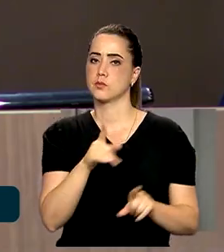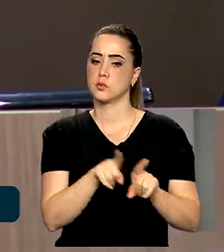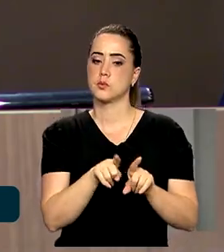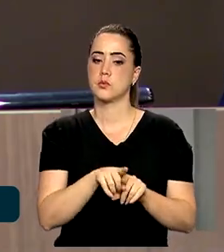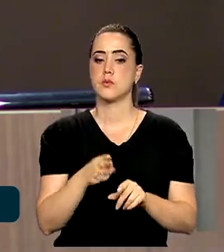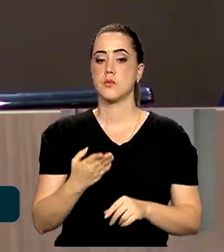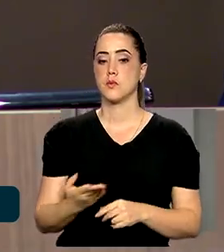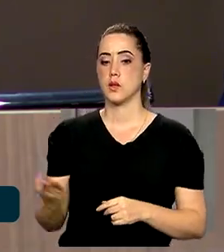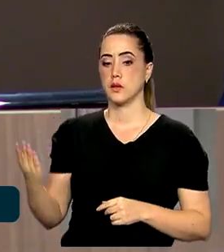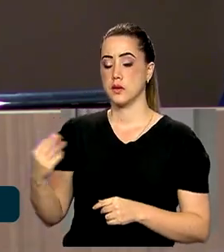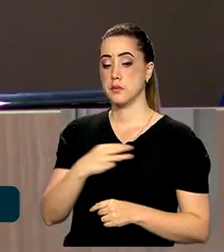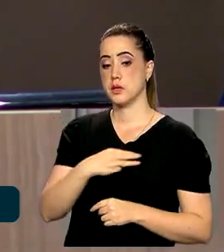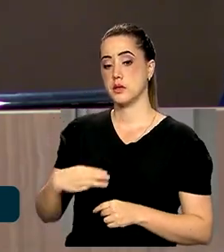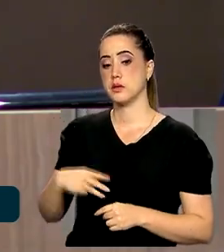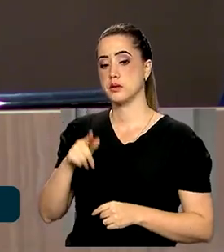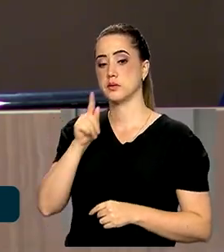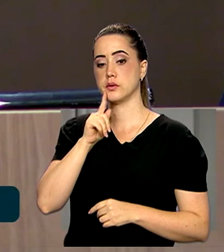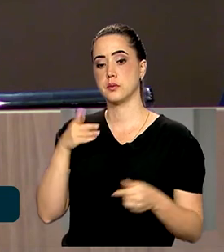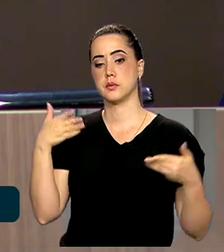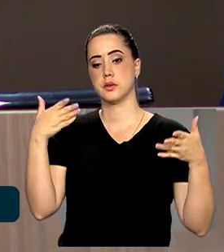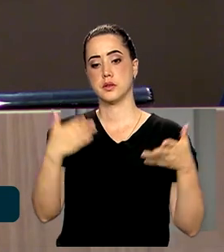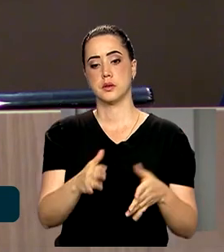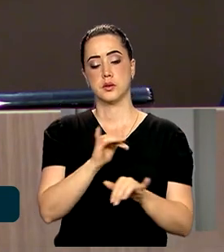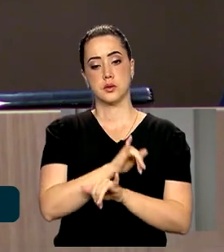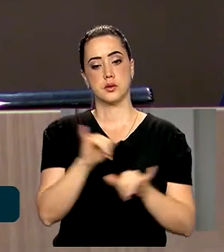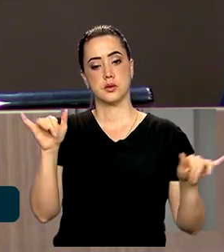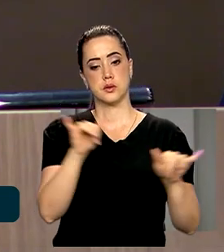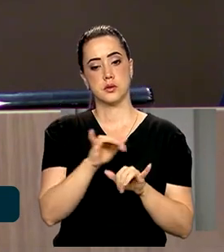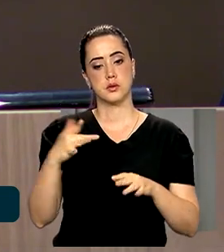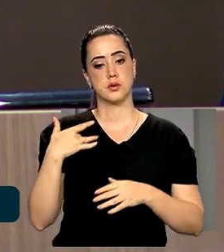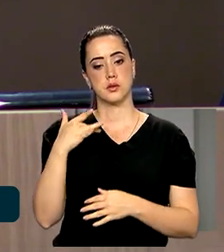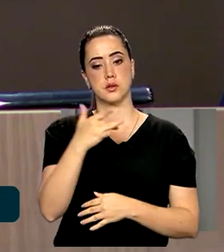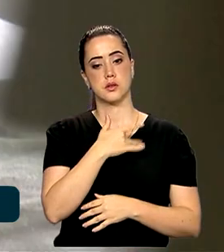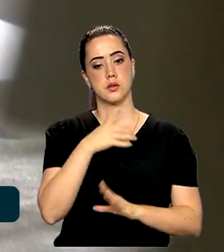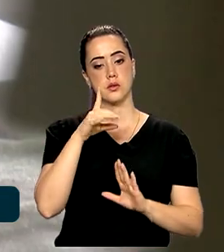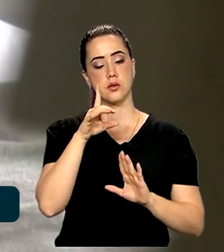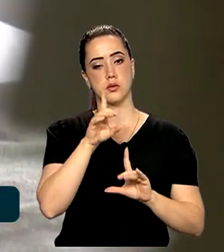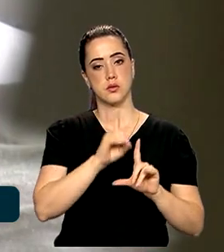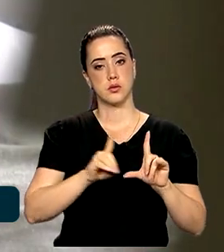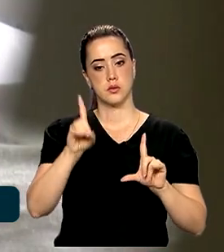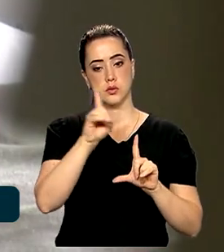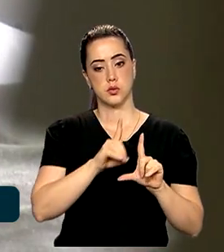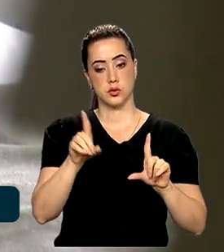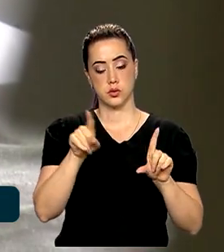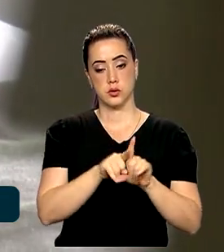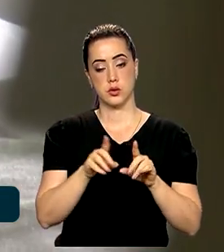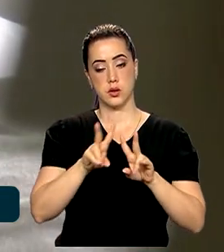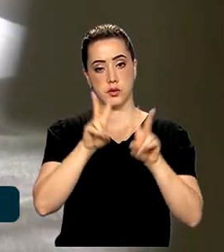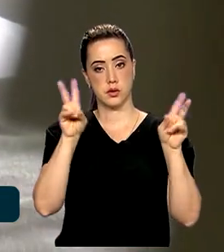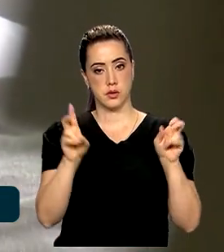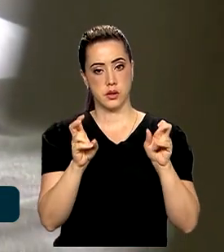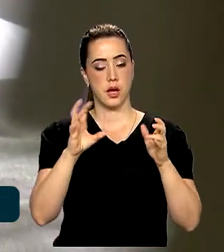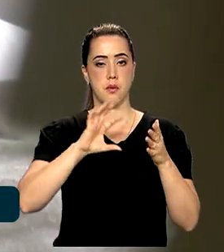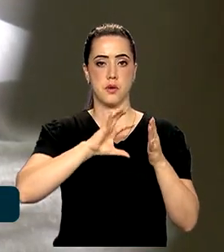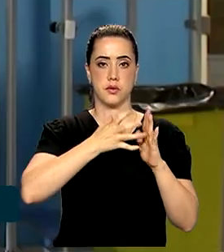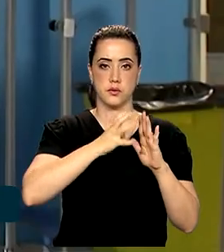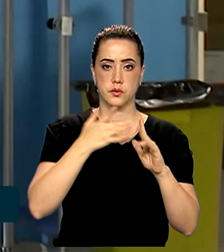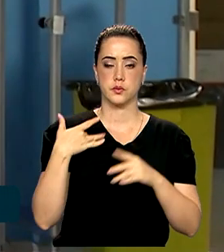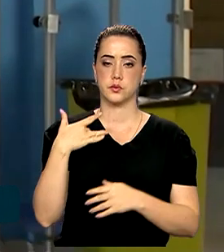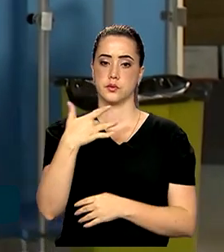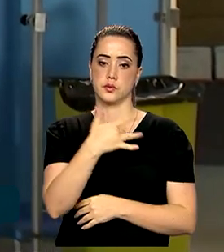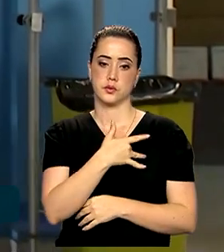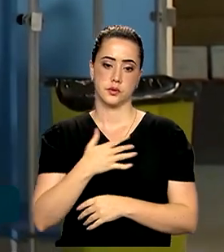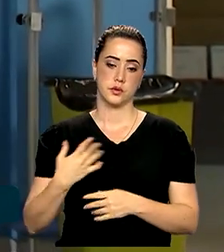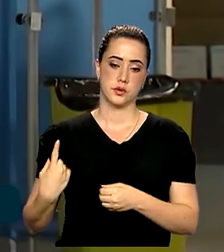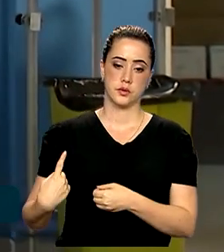Trindade participou do lançamento da Iniciativa Global de Saúde Digital, que traz temas como dados sobre a saúde de